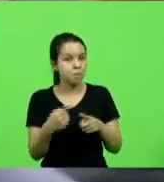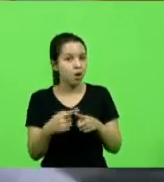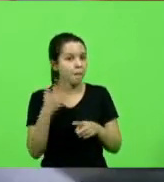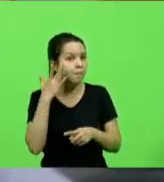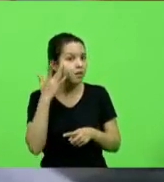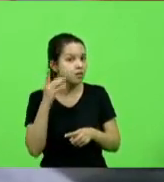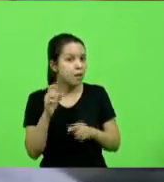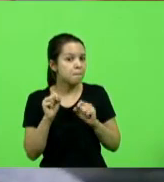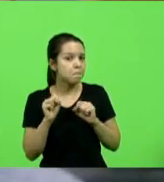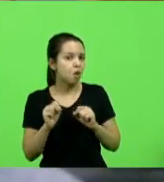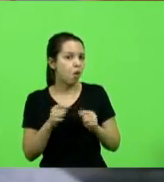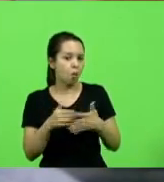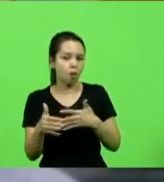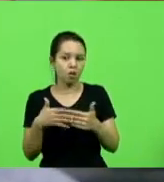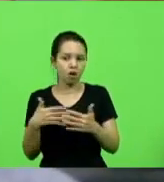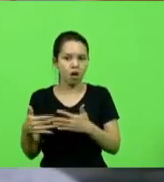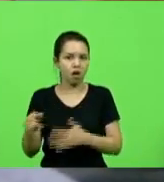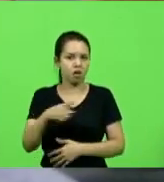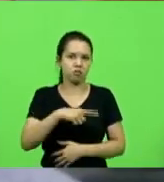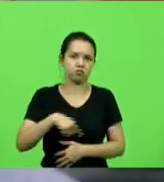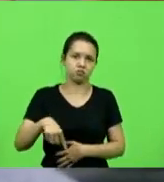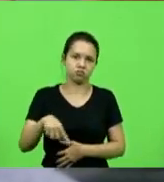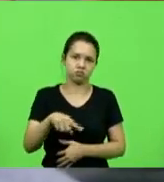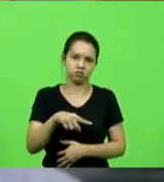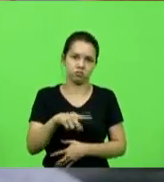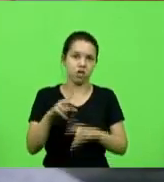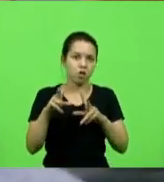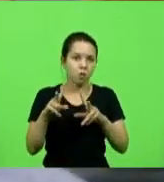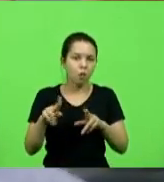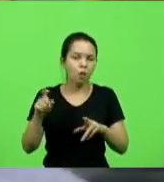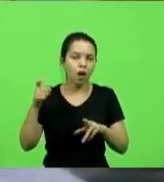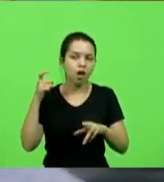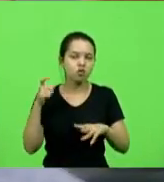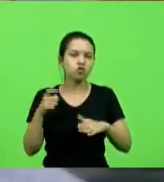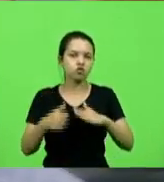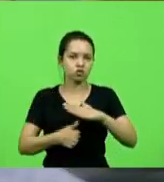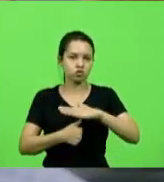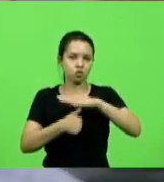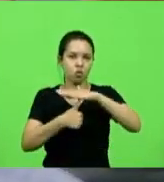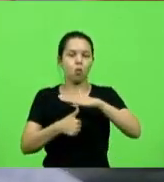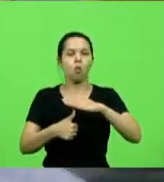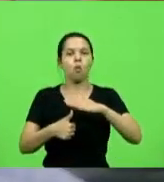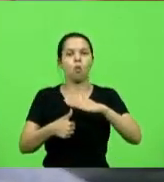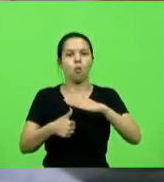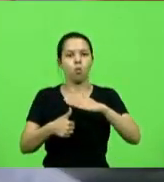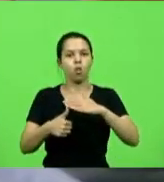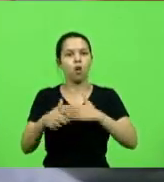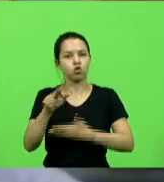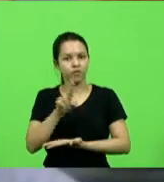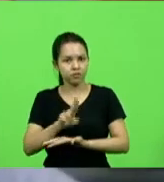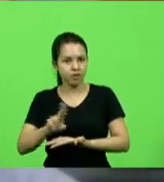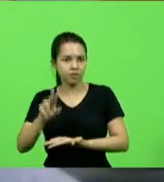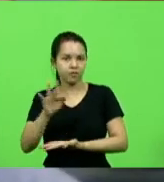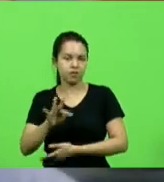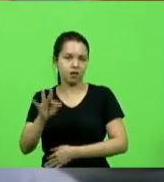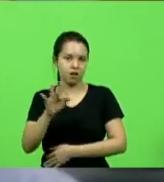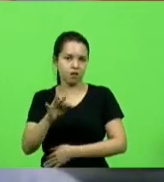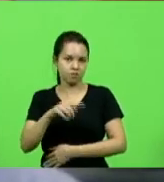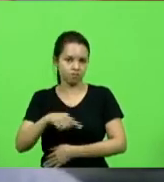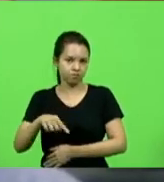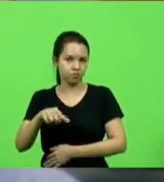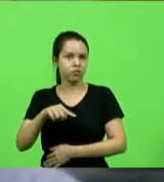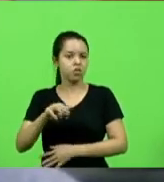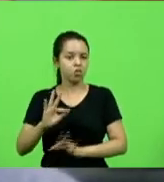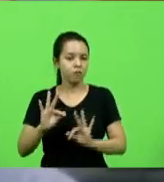um ex-reitor da nossa Universidade Federal, que ao final do inquérito, todos nós sabemos o resultado.